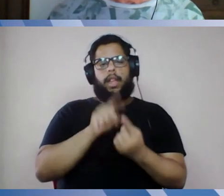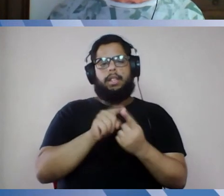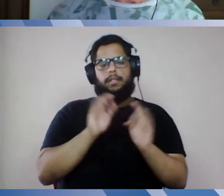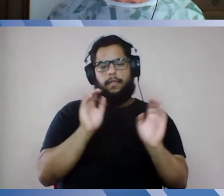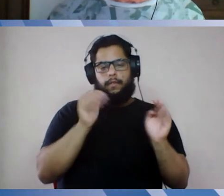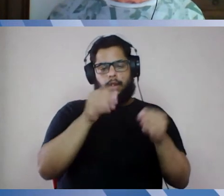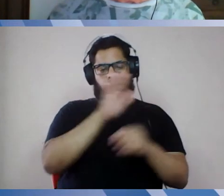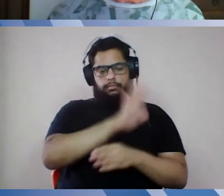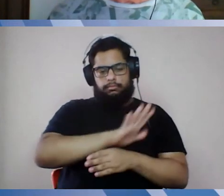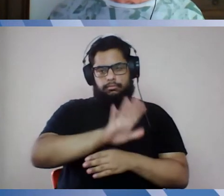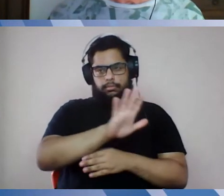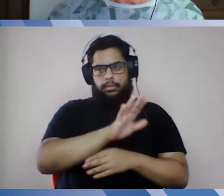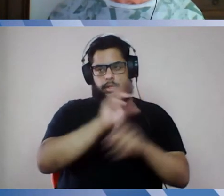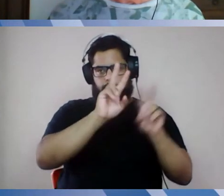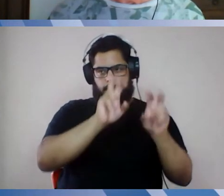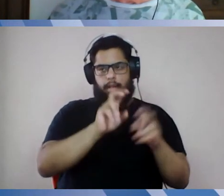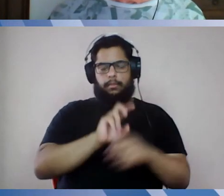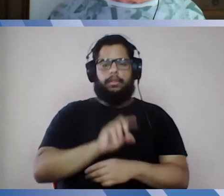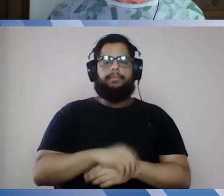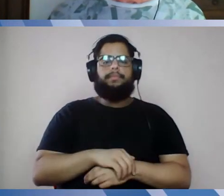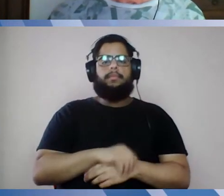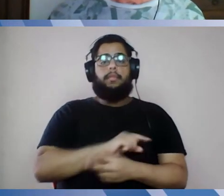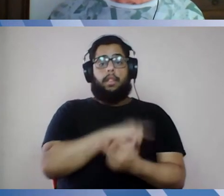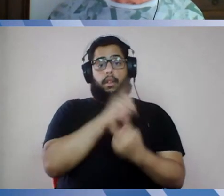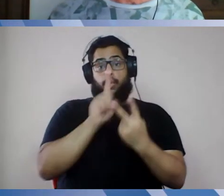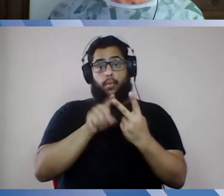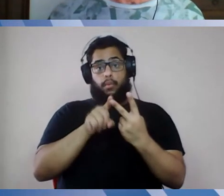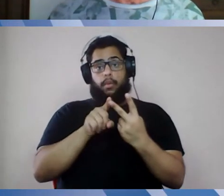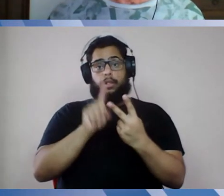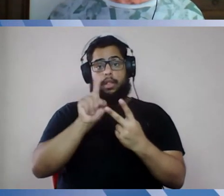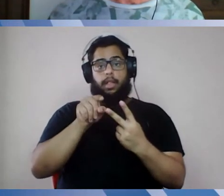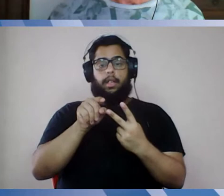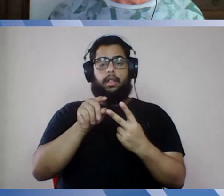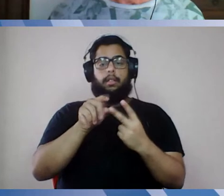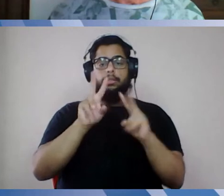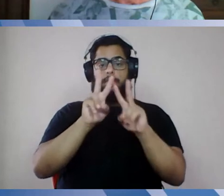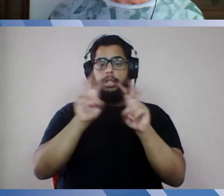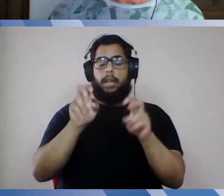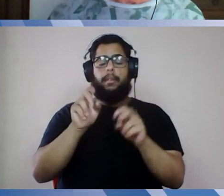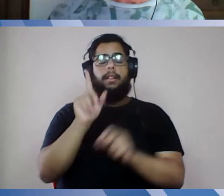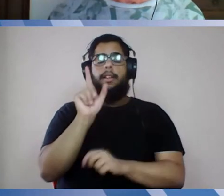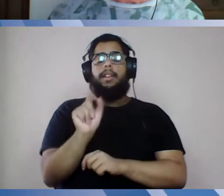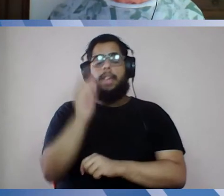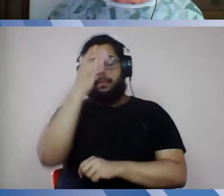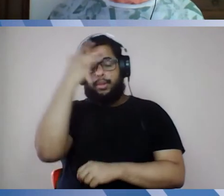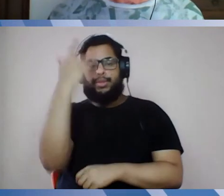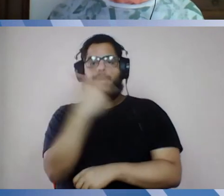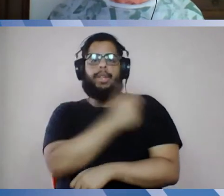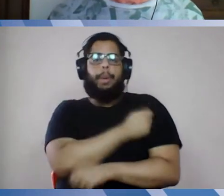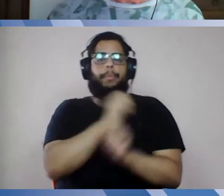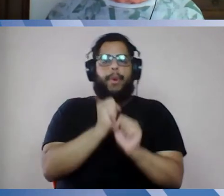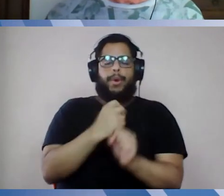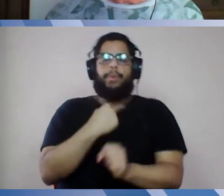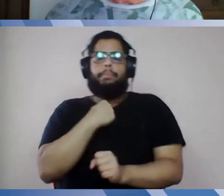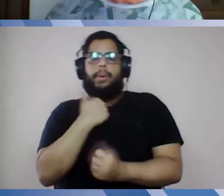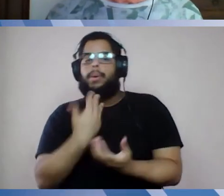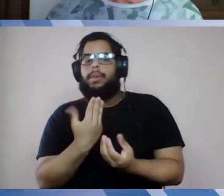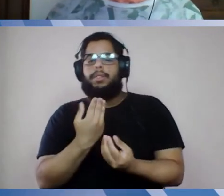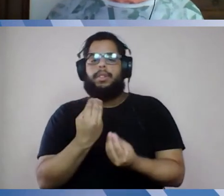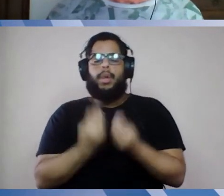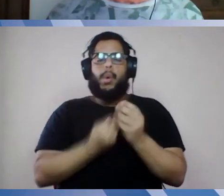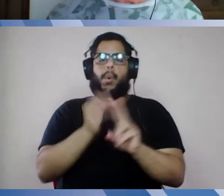faço inclusive um comentário sobre isso e a outra questão sobre justamente quem se vacina, quem não se vacina, como se vacina, o que que o Fiscar pode